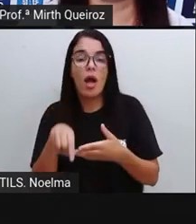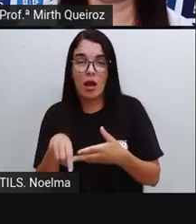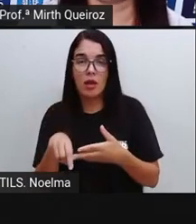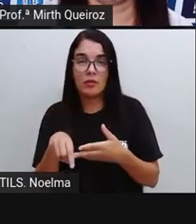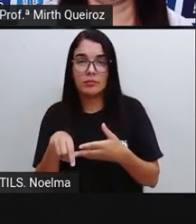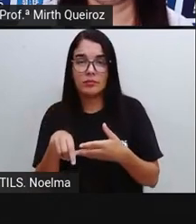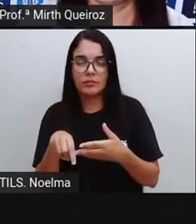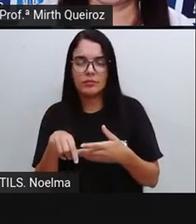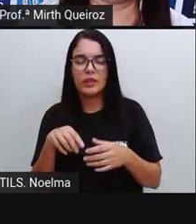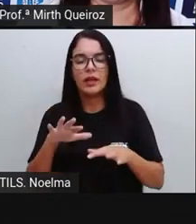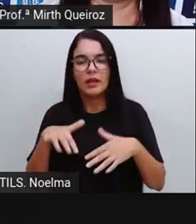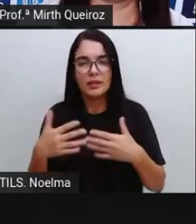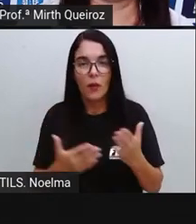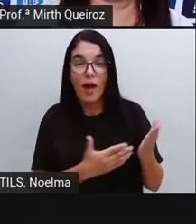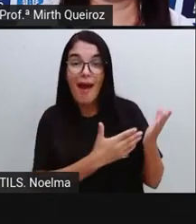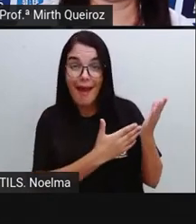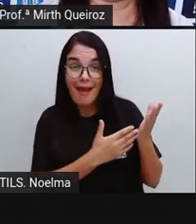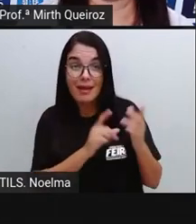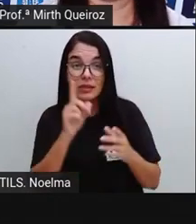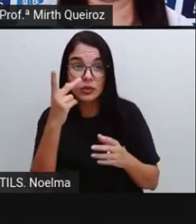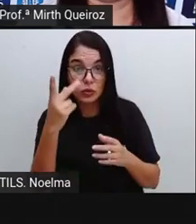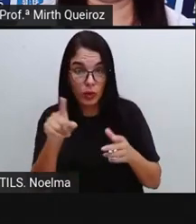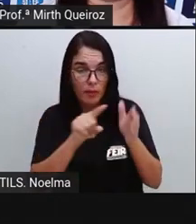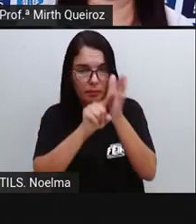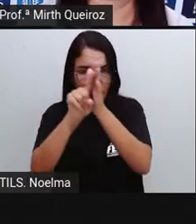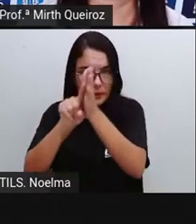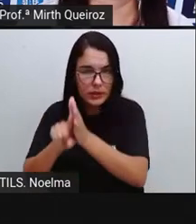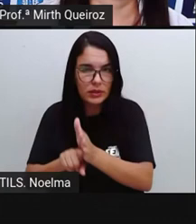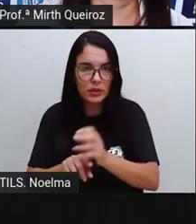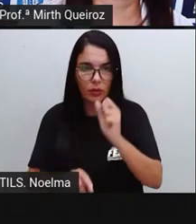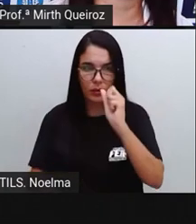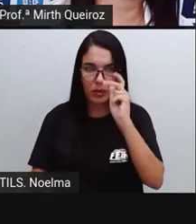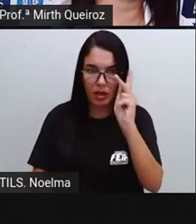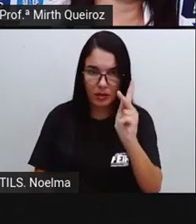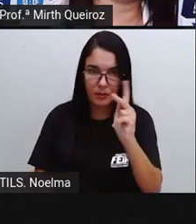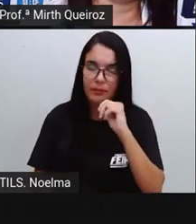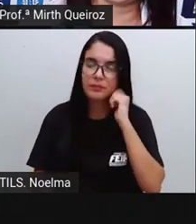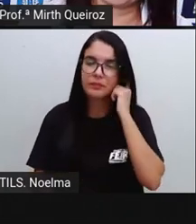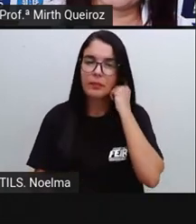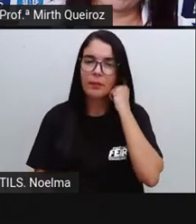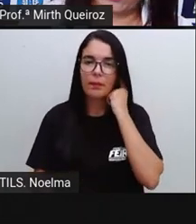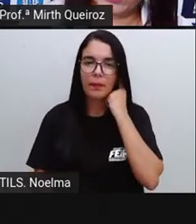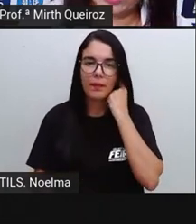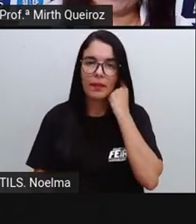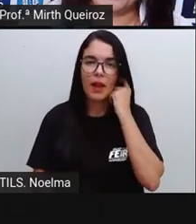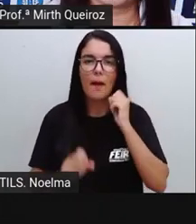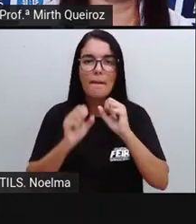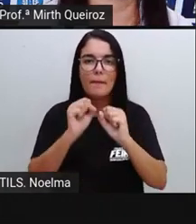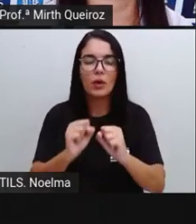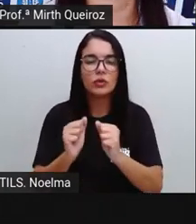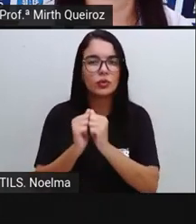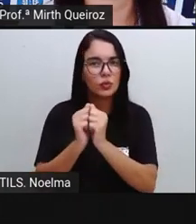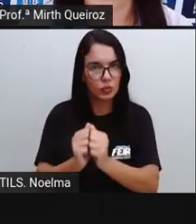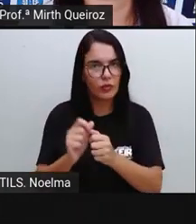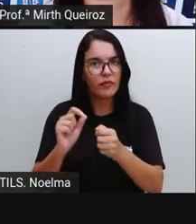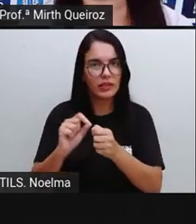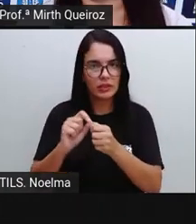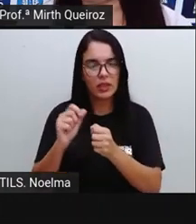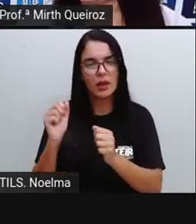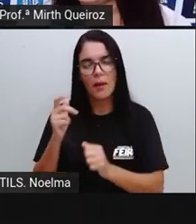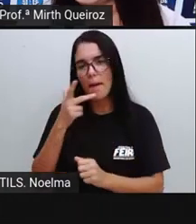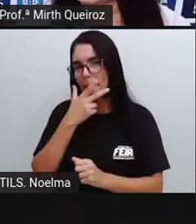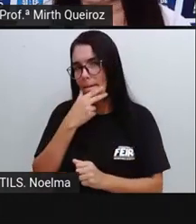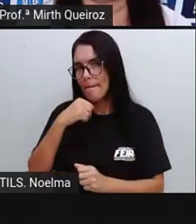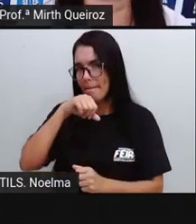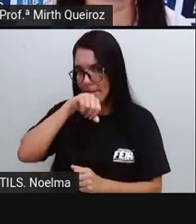nortear Aí A pesquisa De opinião De vocês Vocês podem Estar fazendo Com seus pais Como eu falei Para vocês Com a